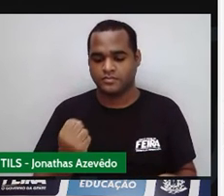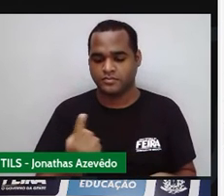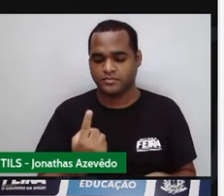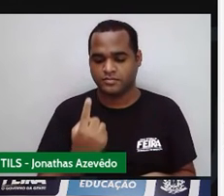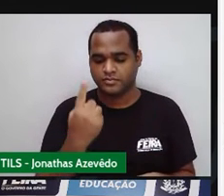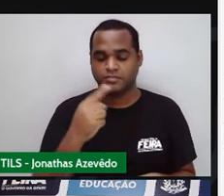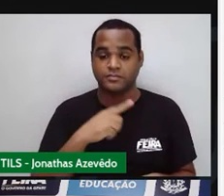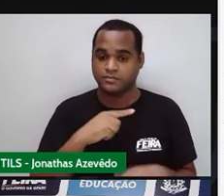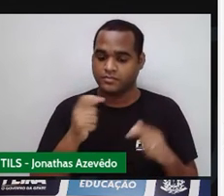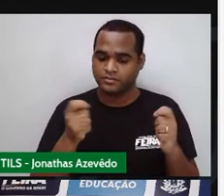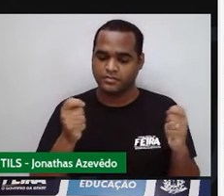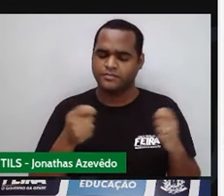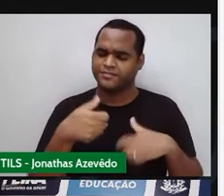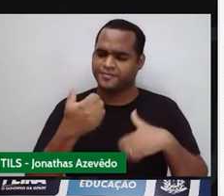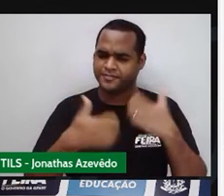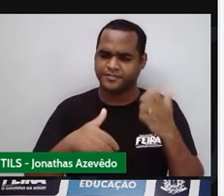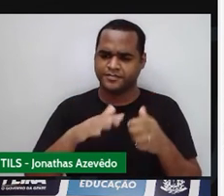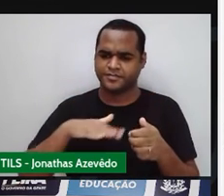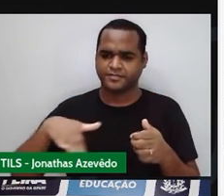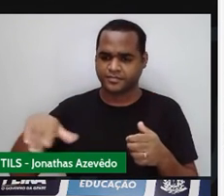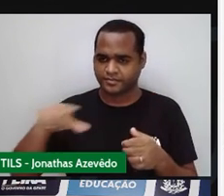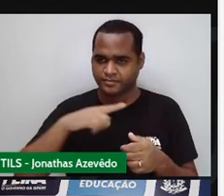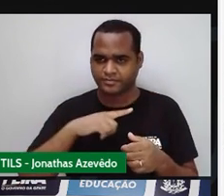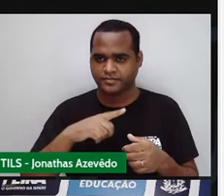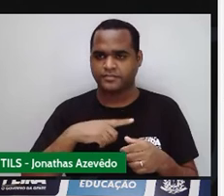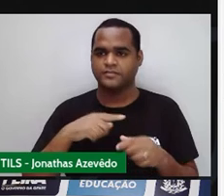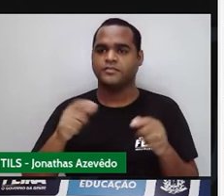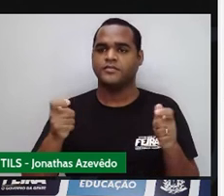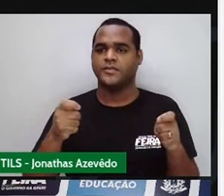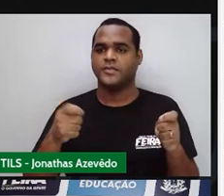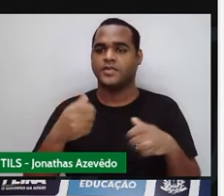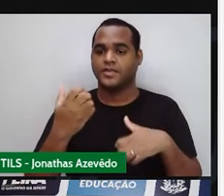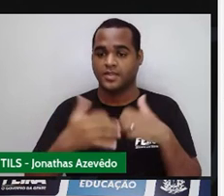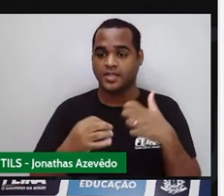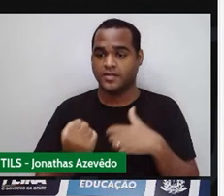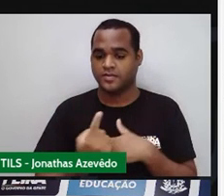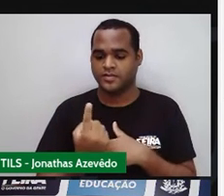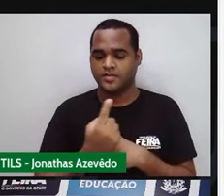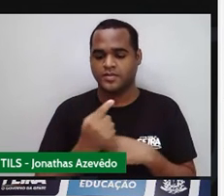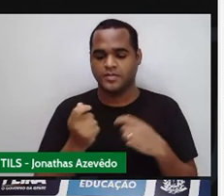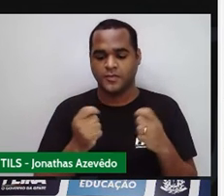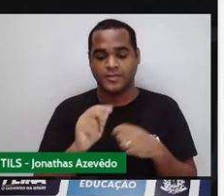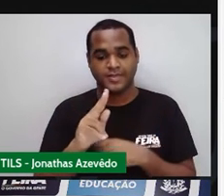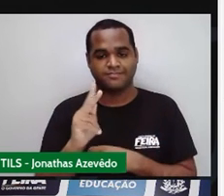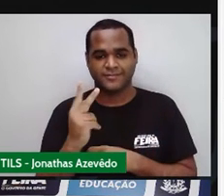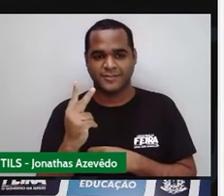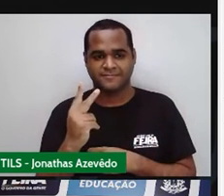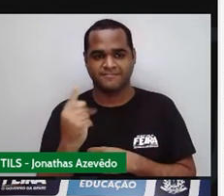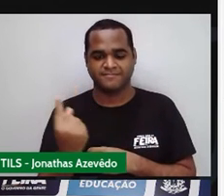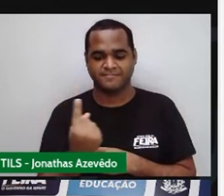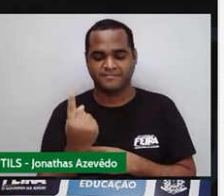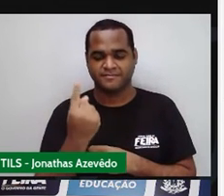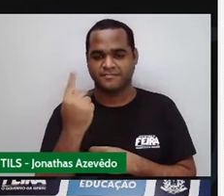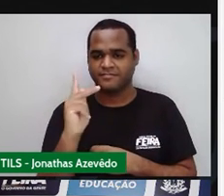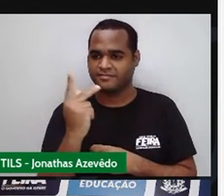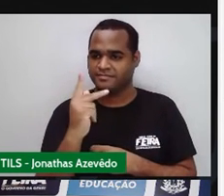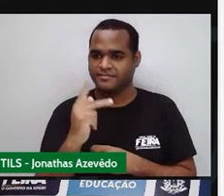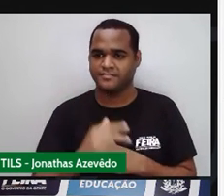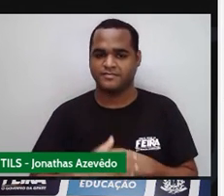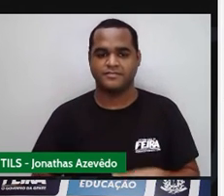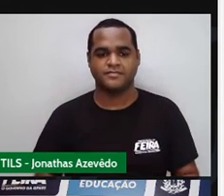E a altura desse triângulo é aquela altura H. H.